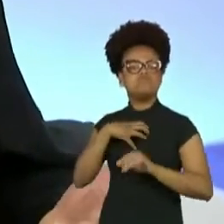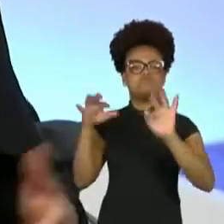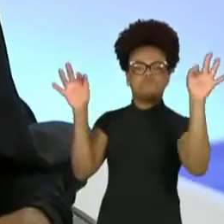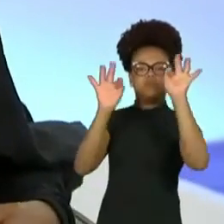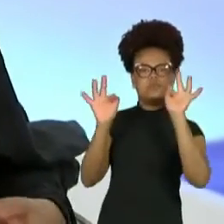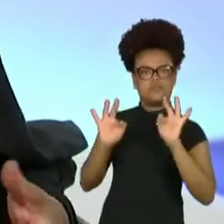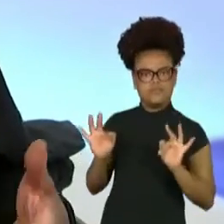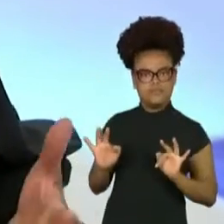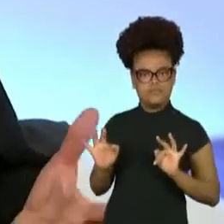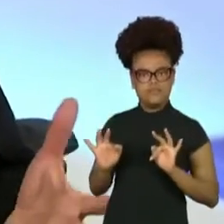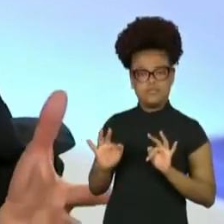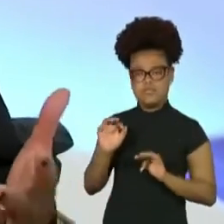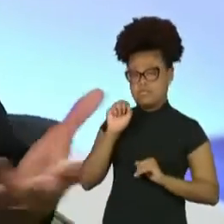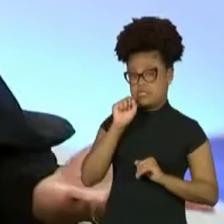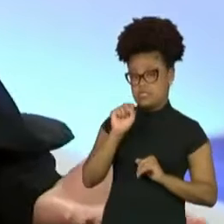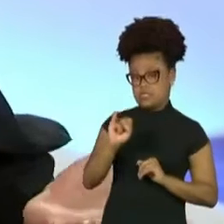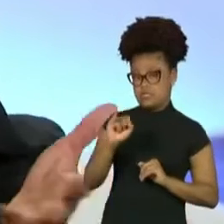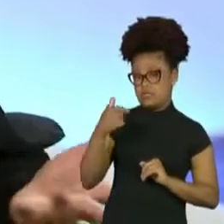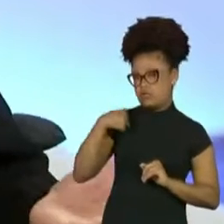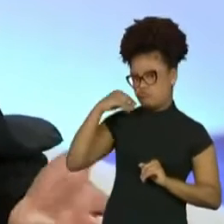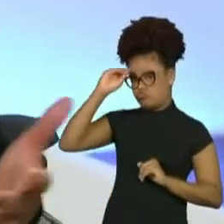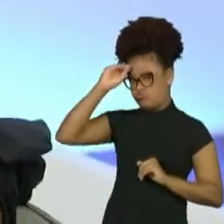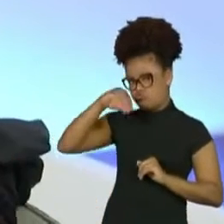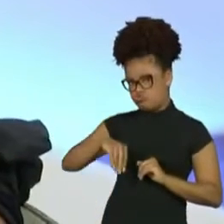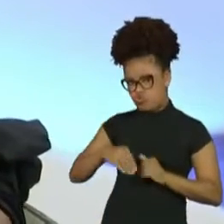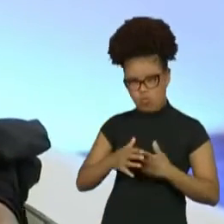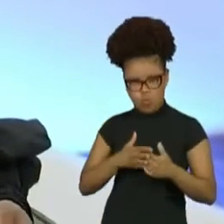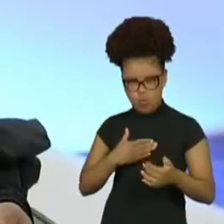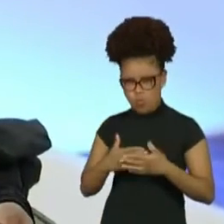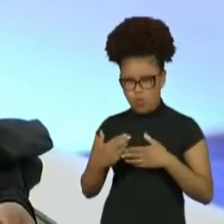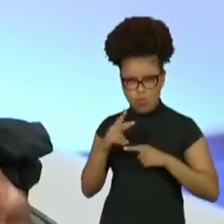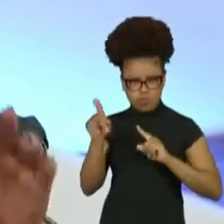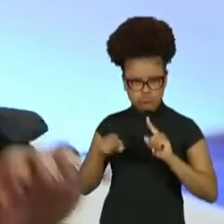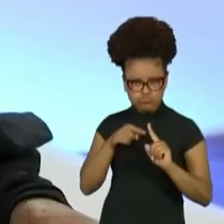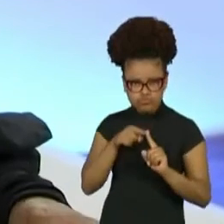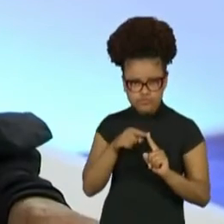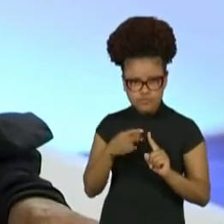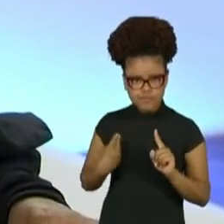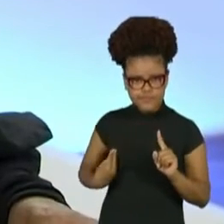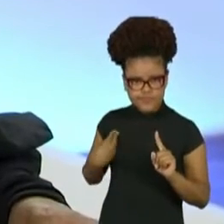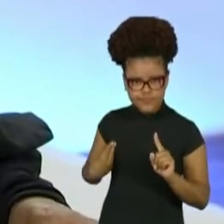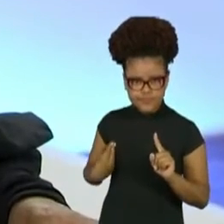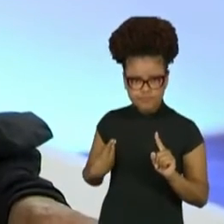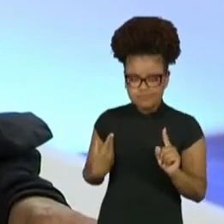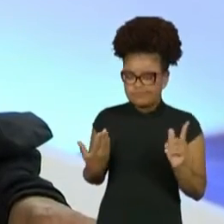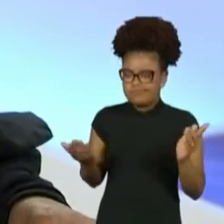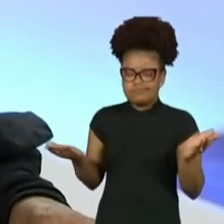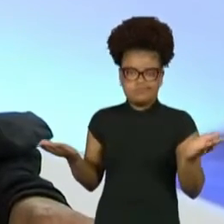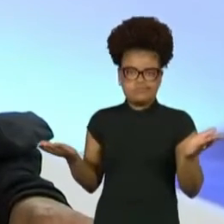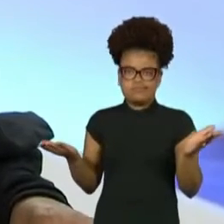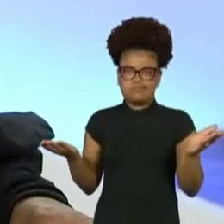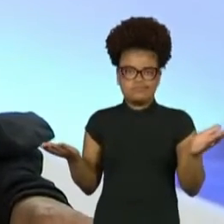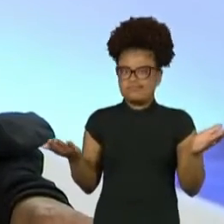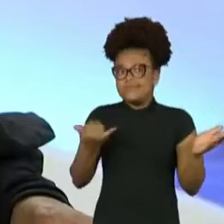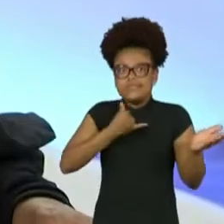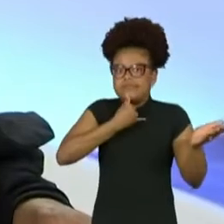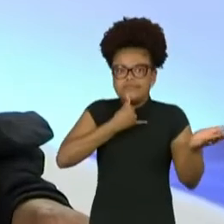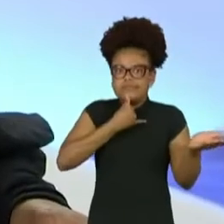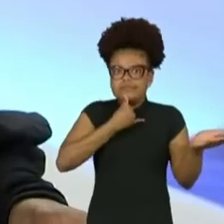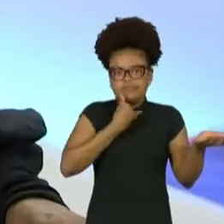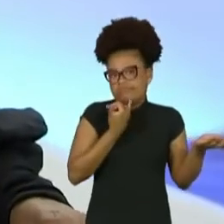desistir de qualquer objetivo que você tem na vida, não dá para ser feliz. Esse é o recado.